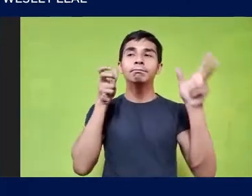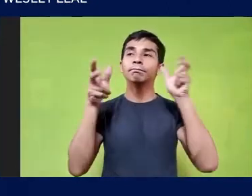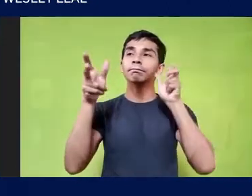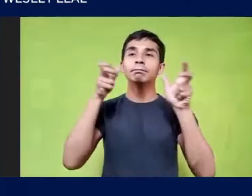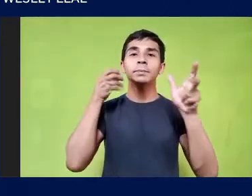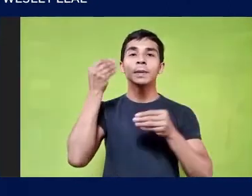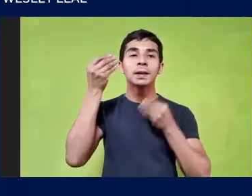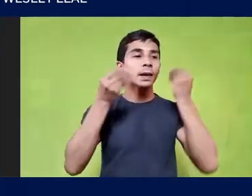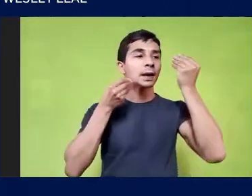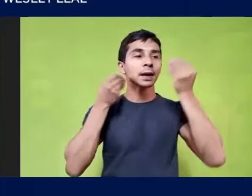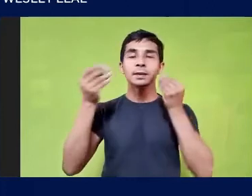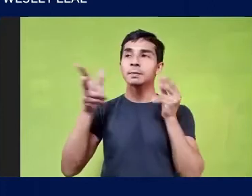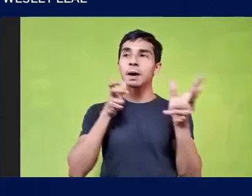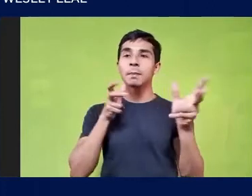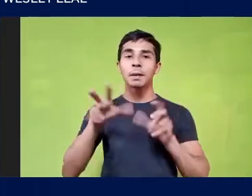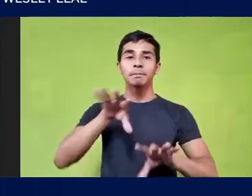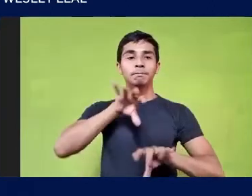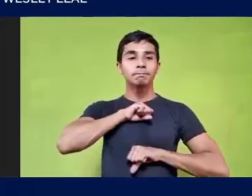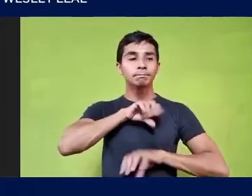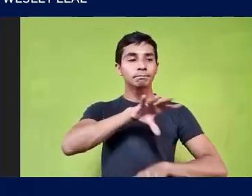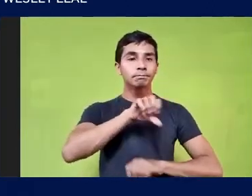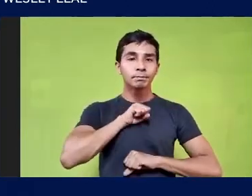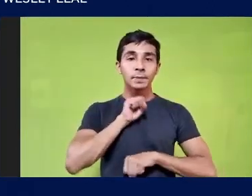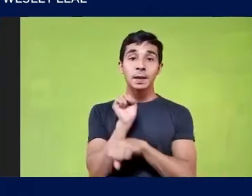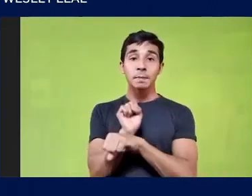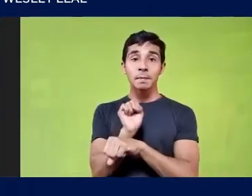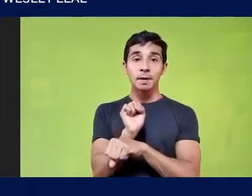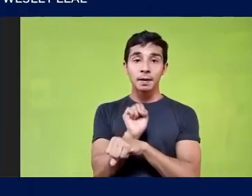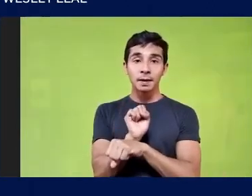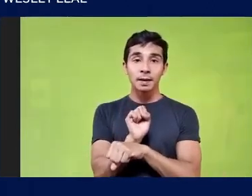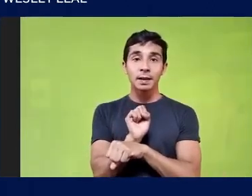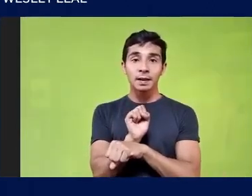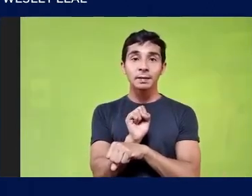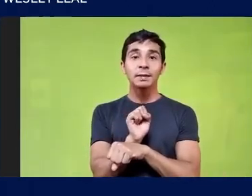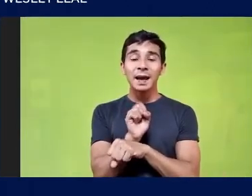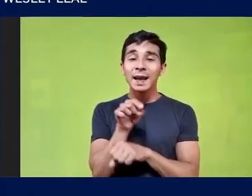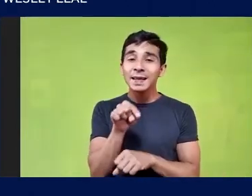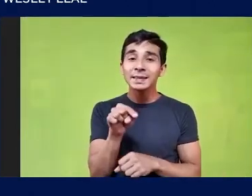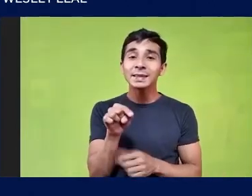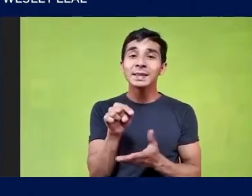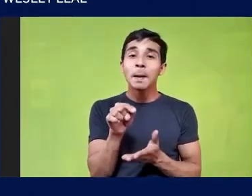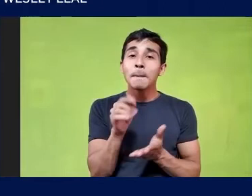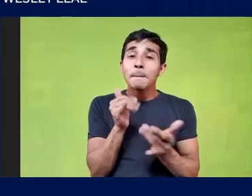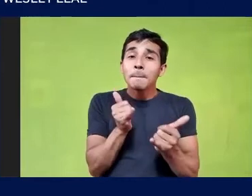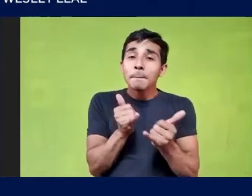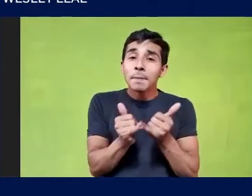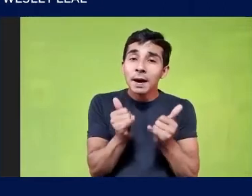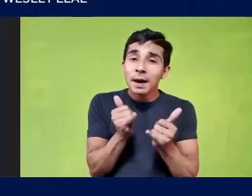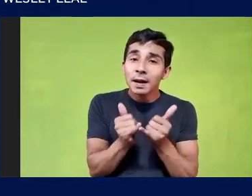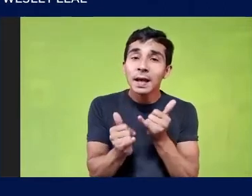Que é Um território De passagem Que é uma linha Muito tênue Entre aceitar E